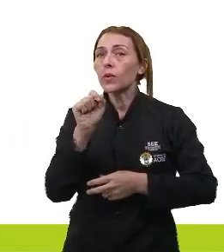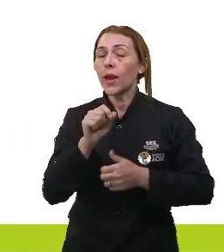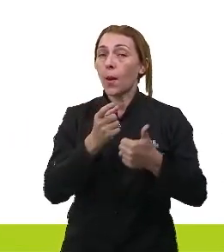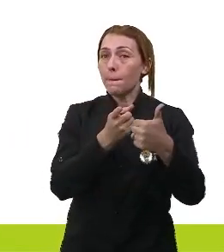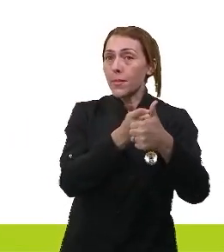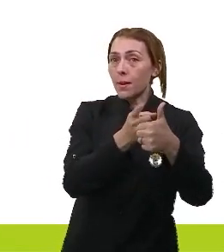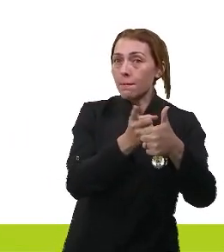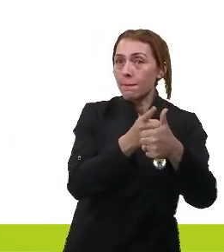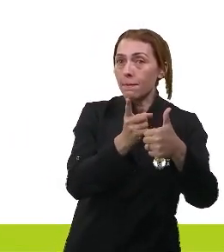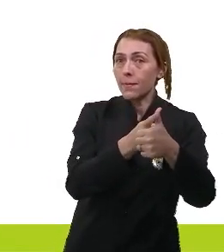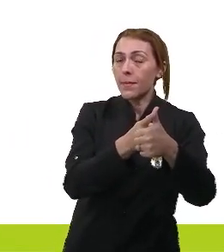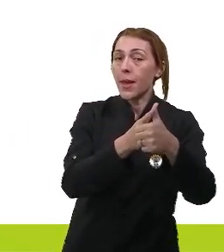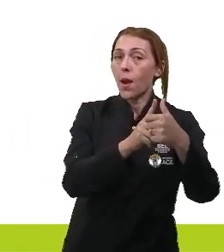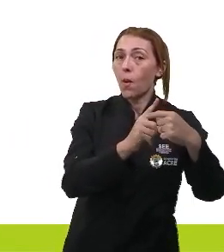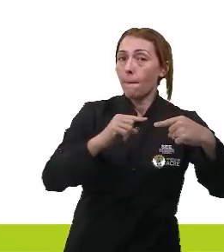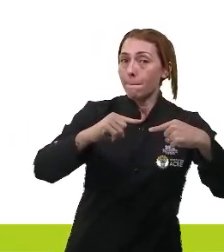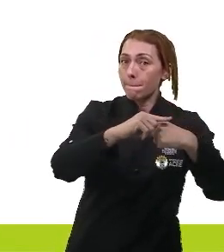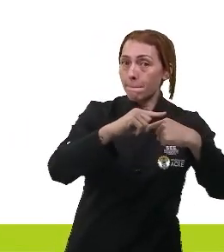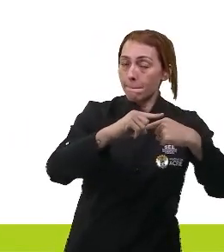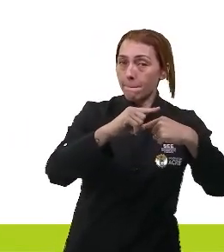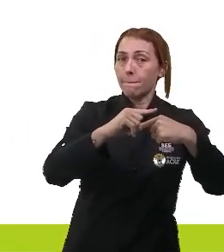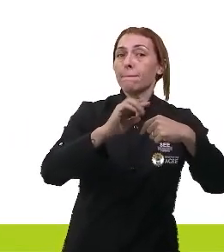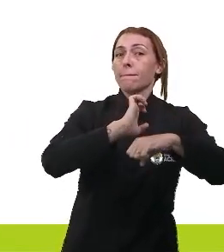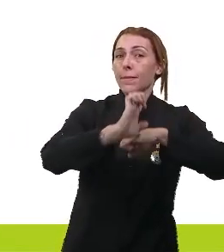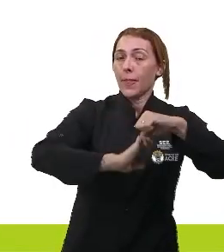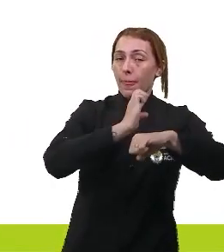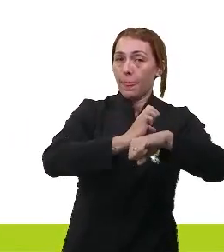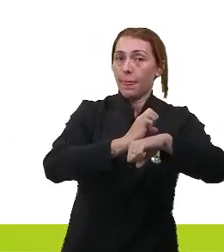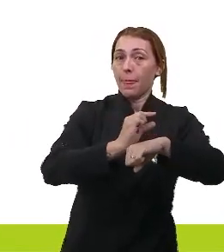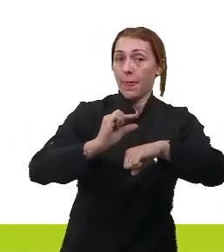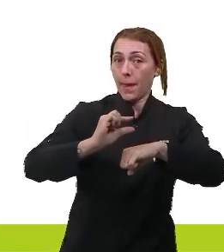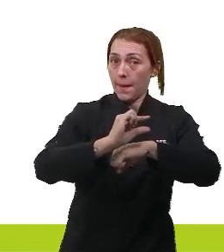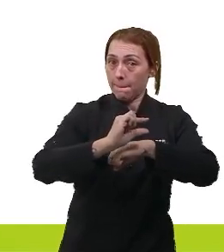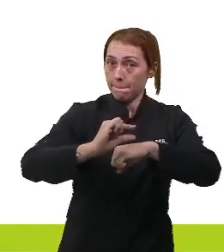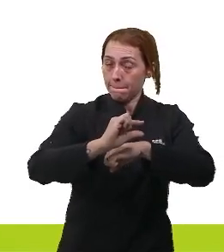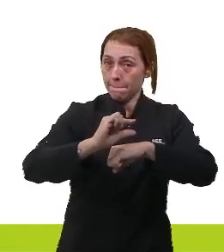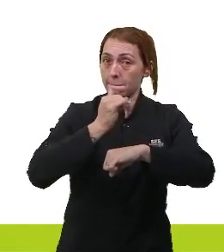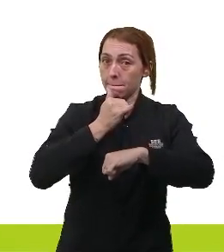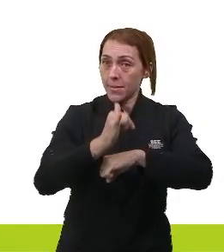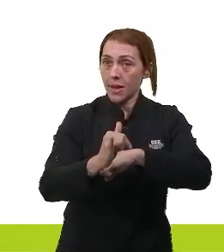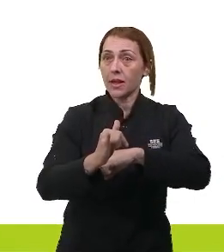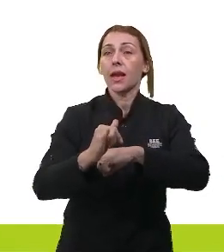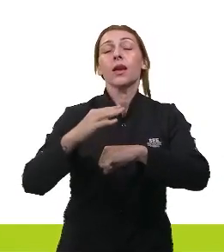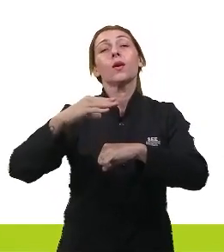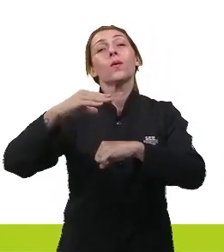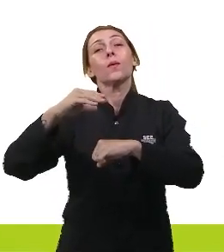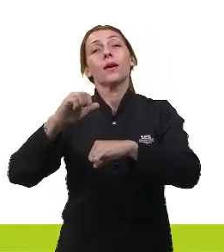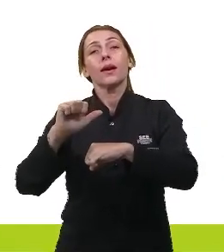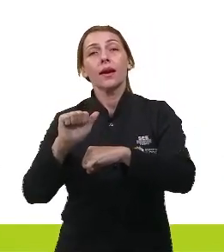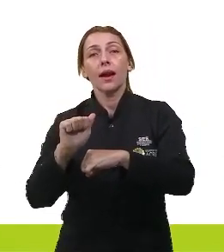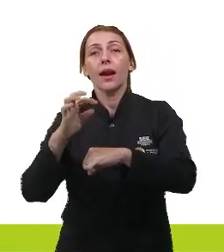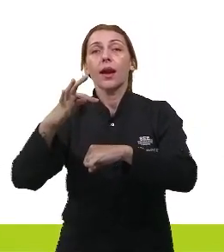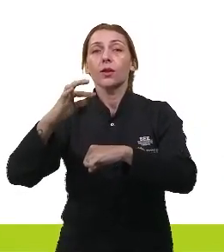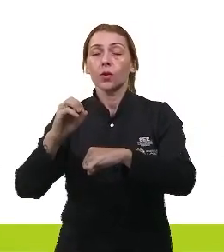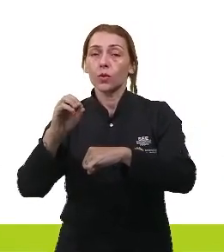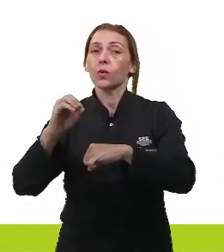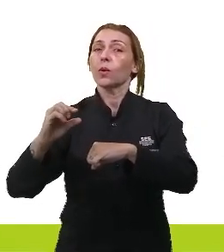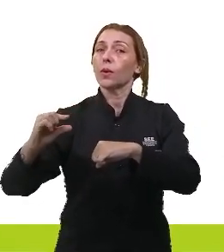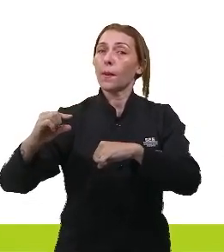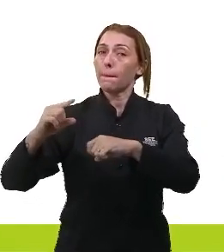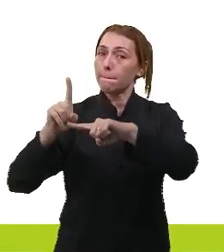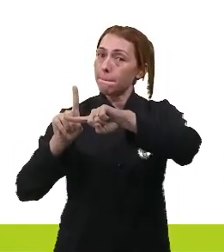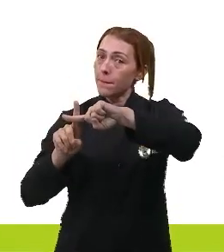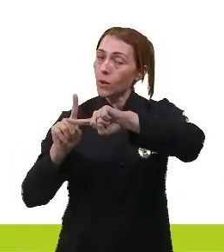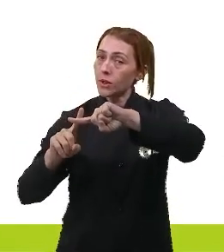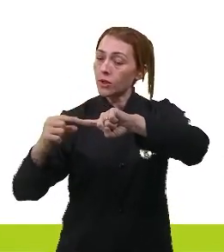o polo negativo da pilha e o cátodo, ele é o polo positivo dessa pilha.